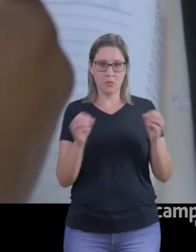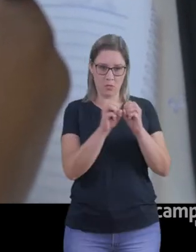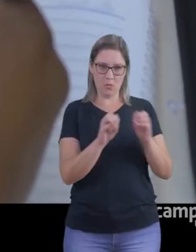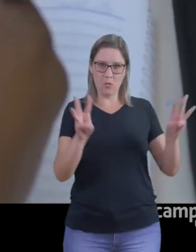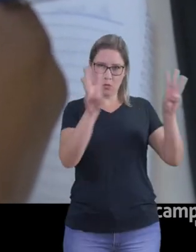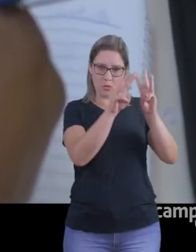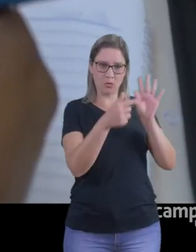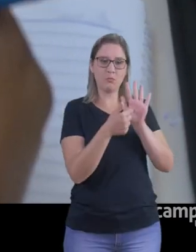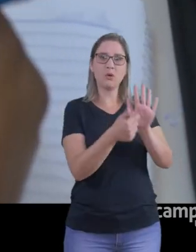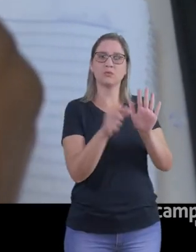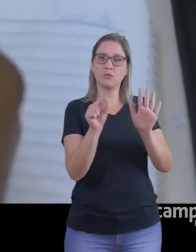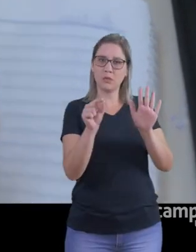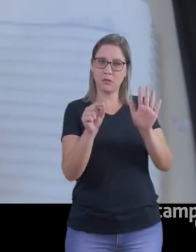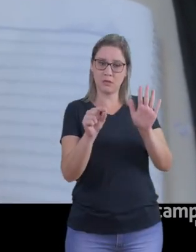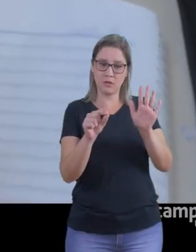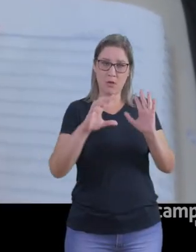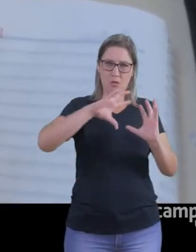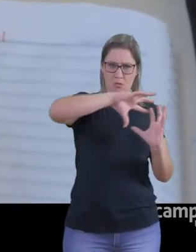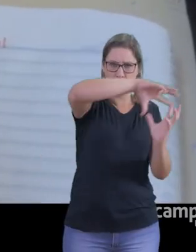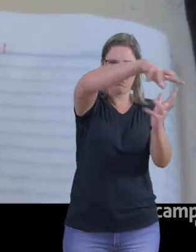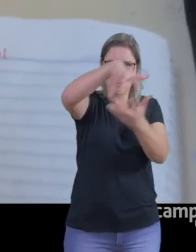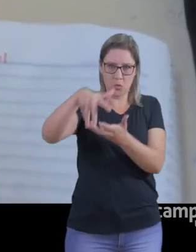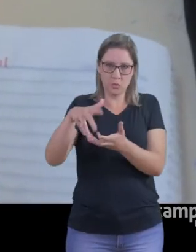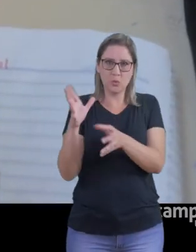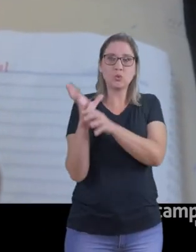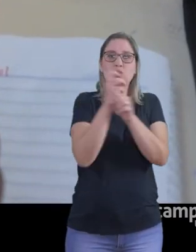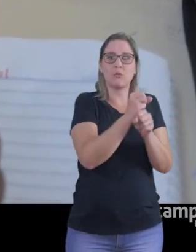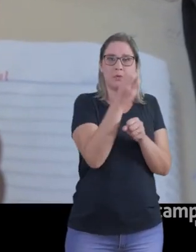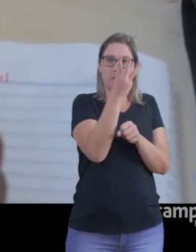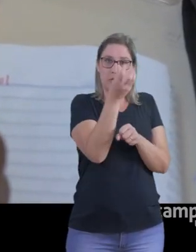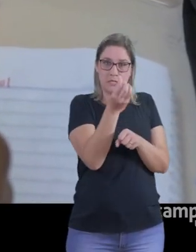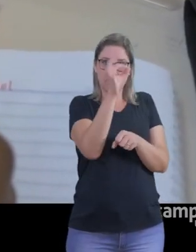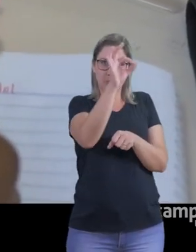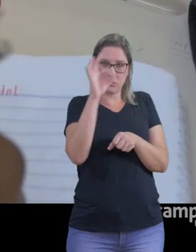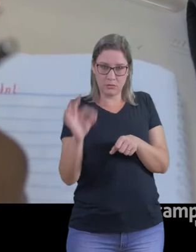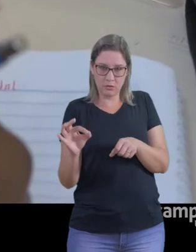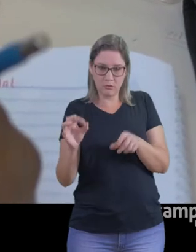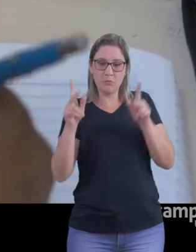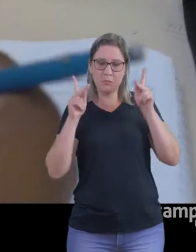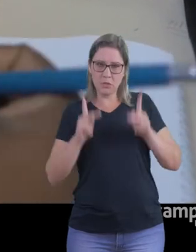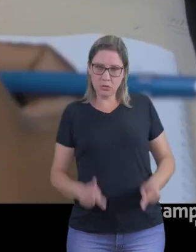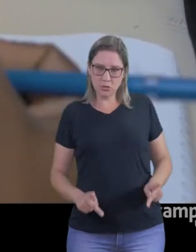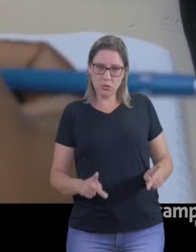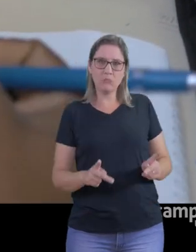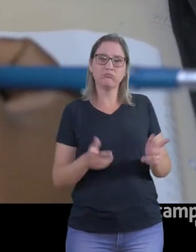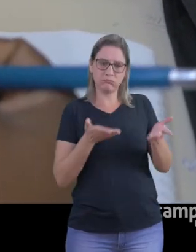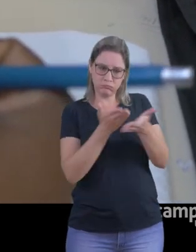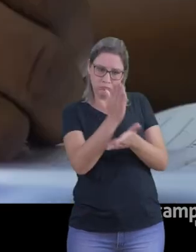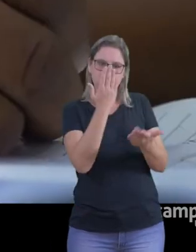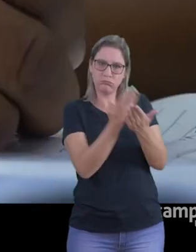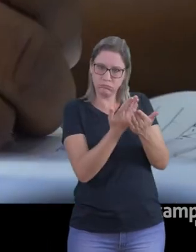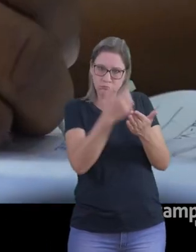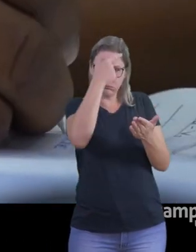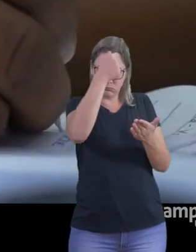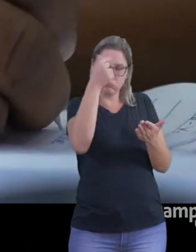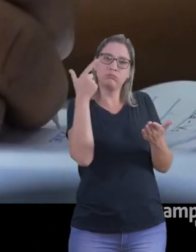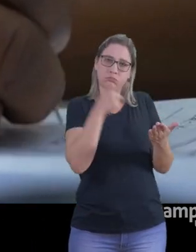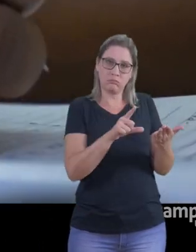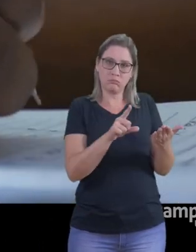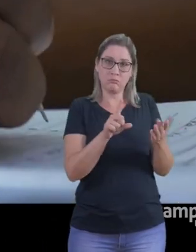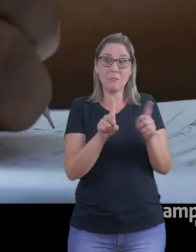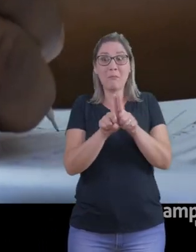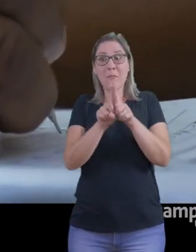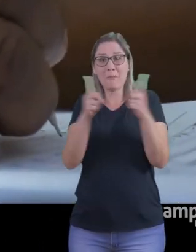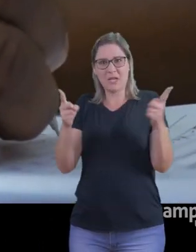têm apontado que, globalmente, 36% das pessoas conseguem acessar a educação superior. Quando se trata da